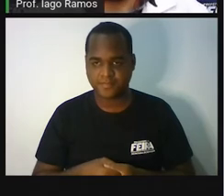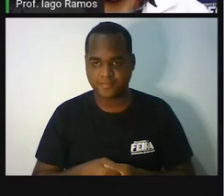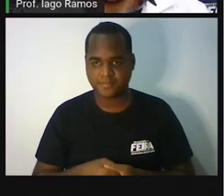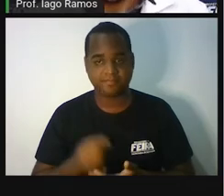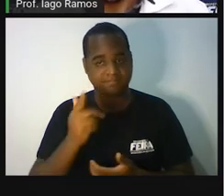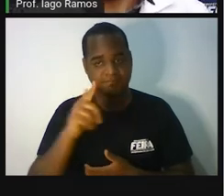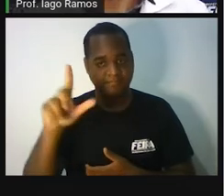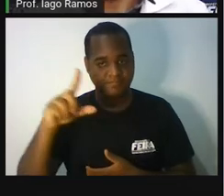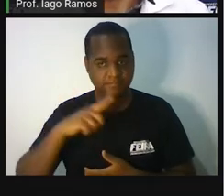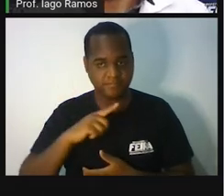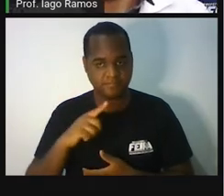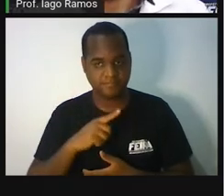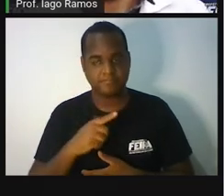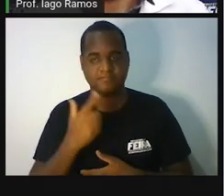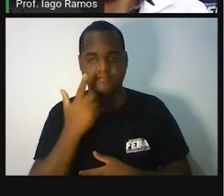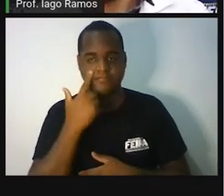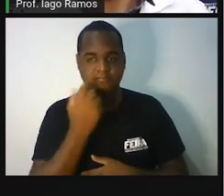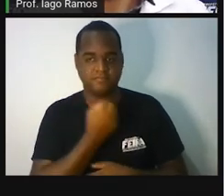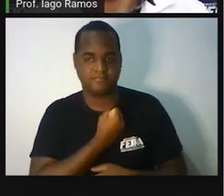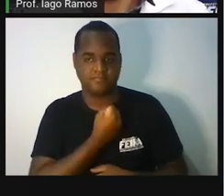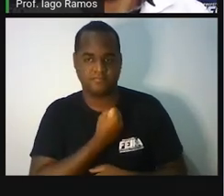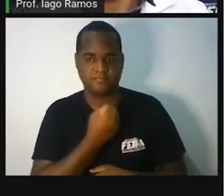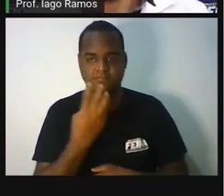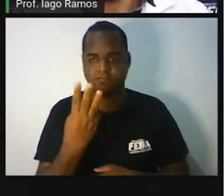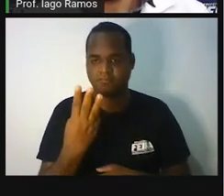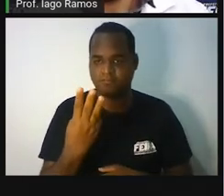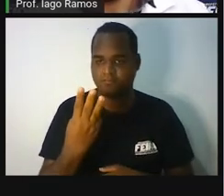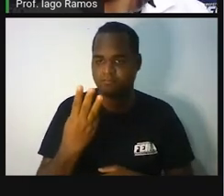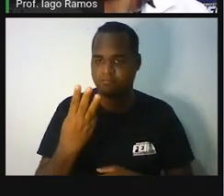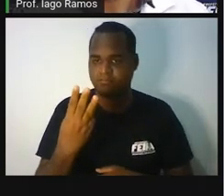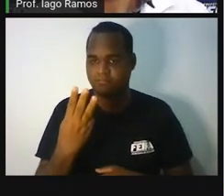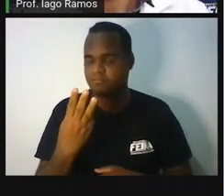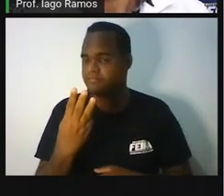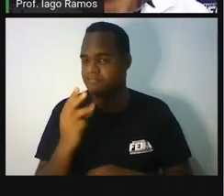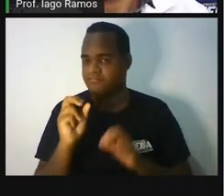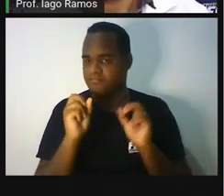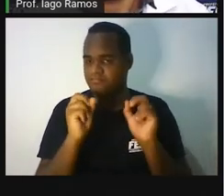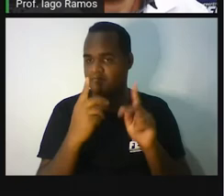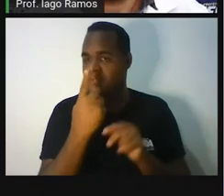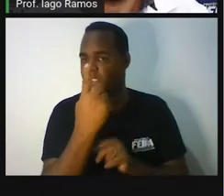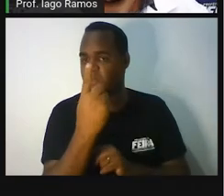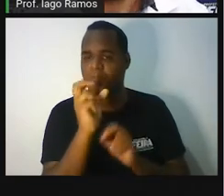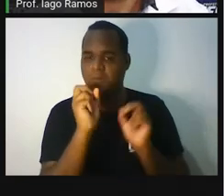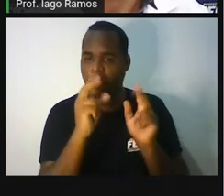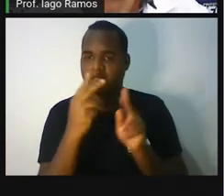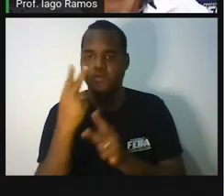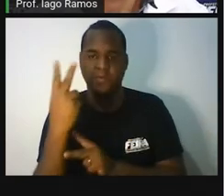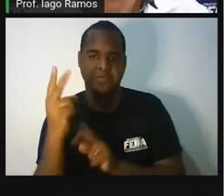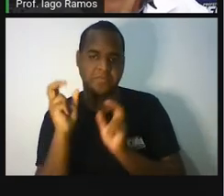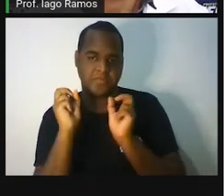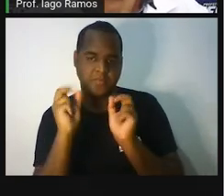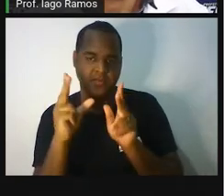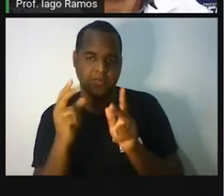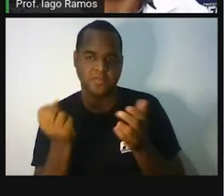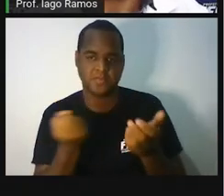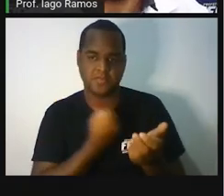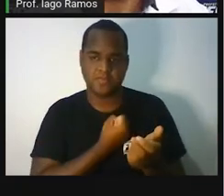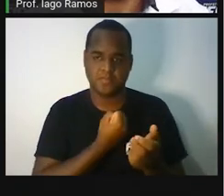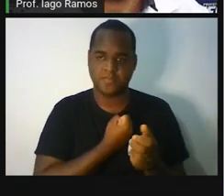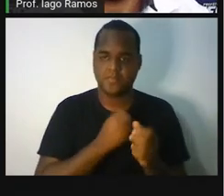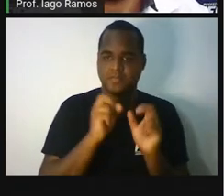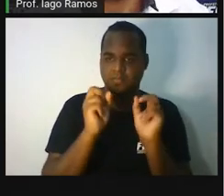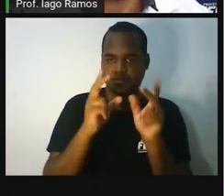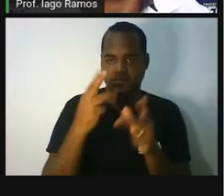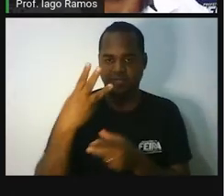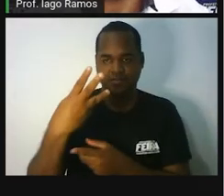próxima etapa, etapa de número 3, porque a gente já concluiu a 1, a gente já concluiu a 2, agora a gente vai para a